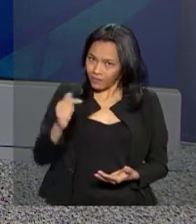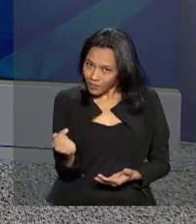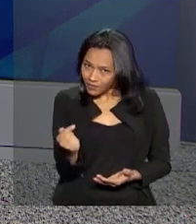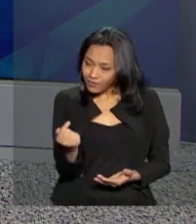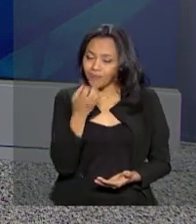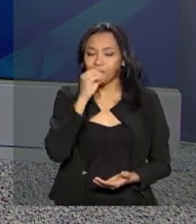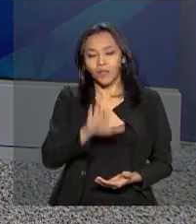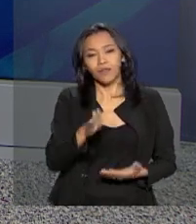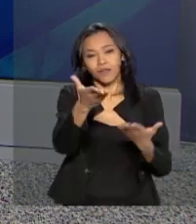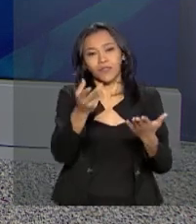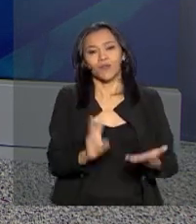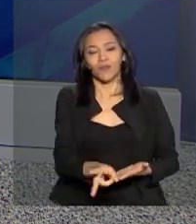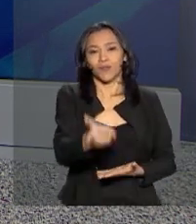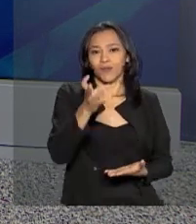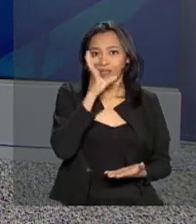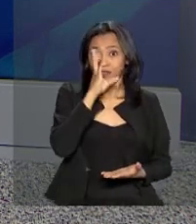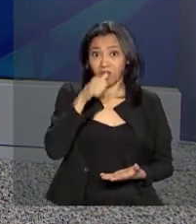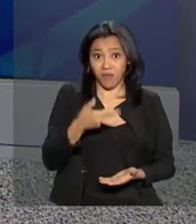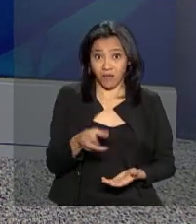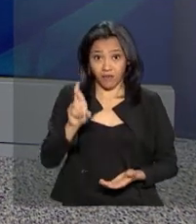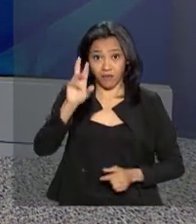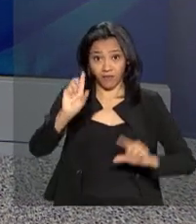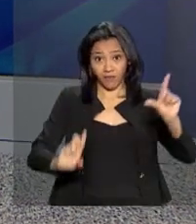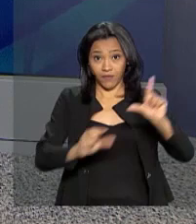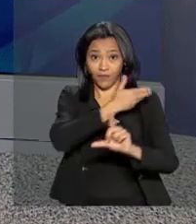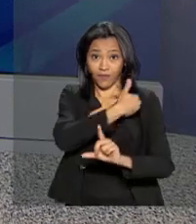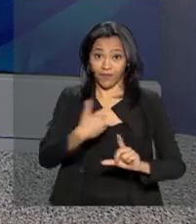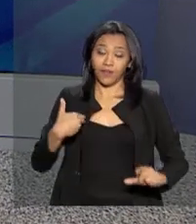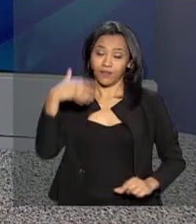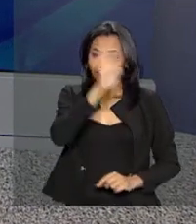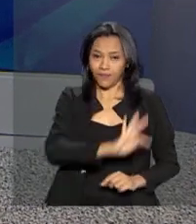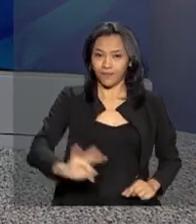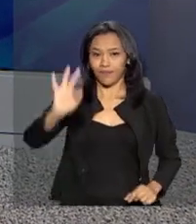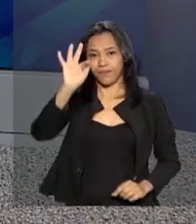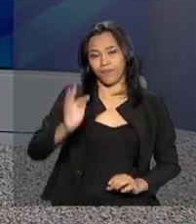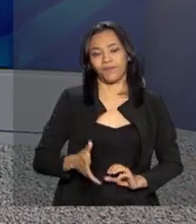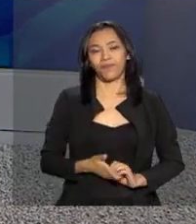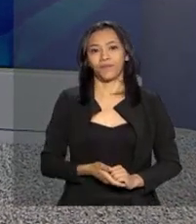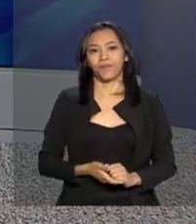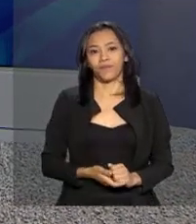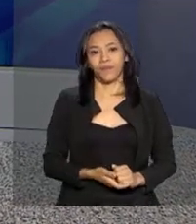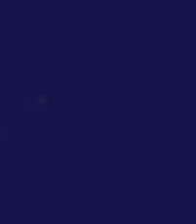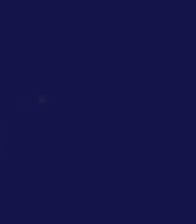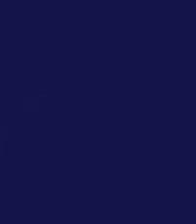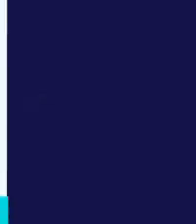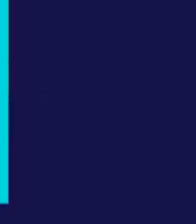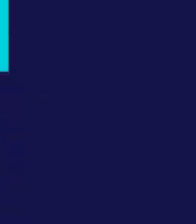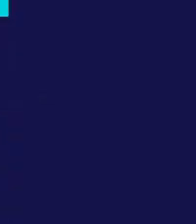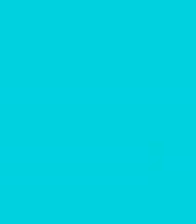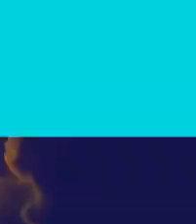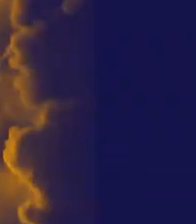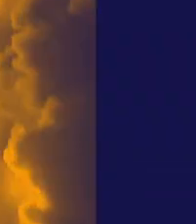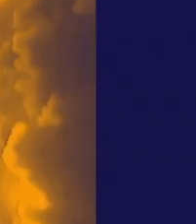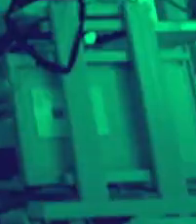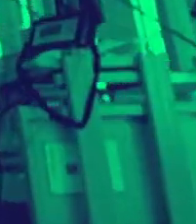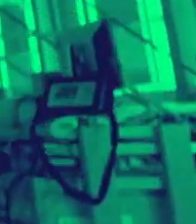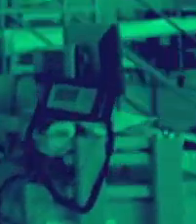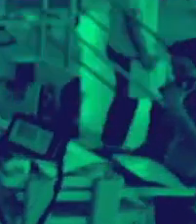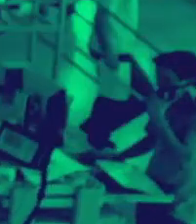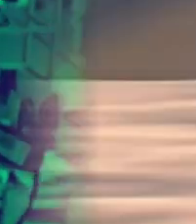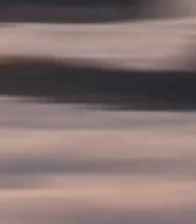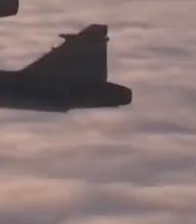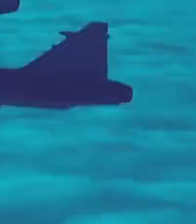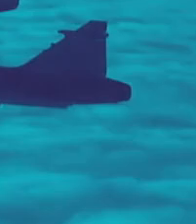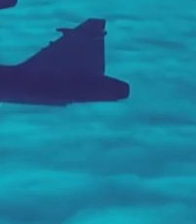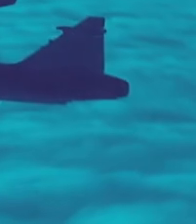Uma boa tarde para você e continue com a gente aqui na NBR, a TV do Governo Federal. Tchau. Tchau. Tchau.